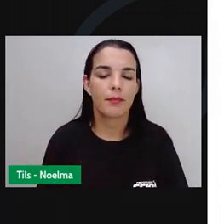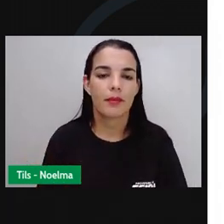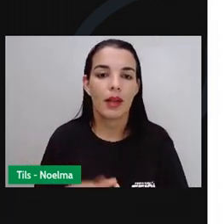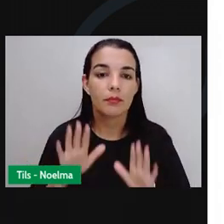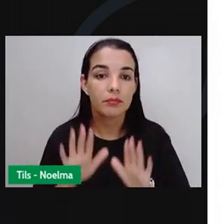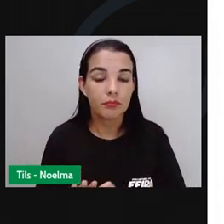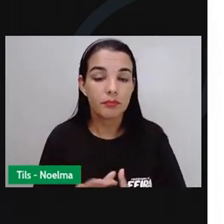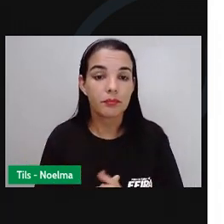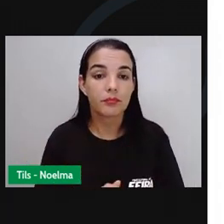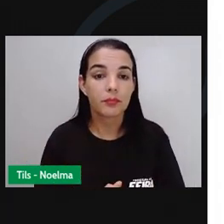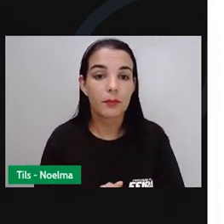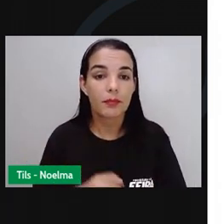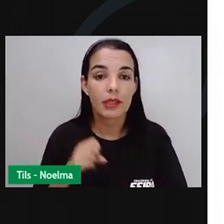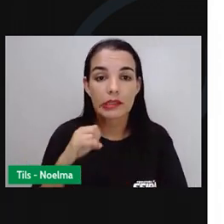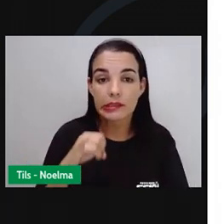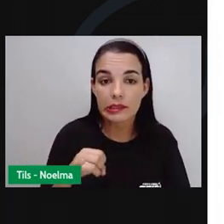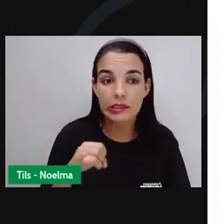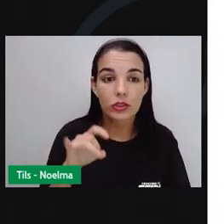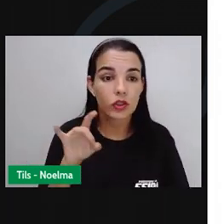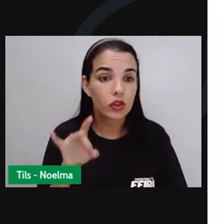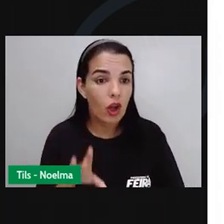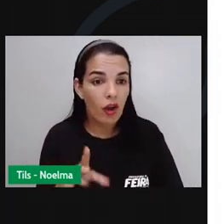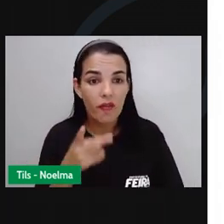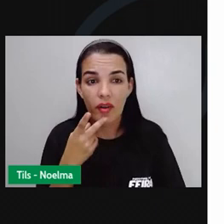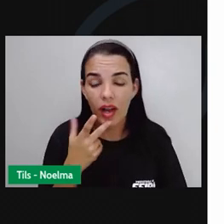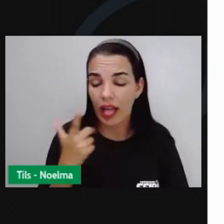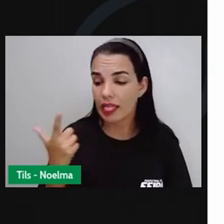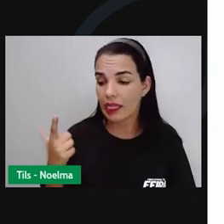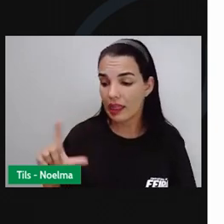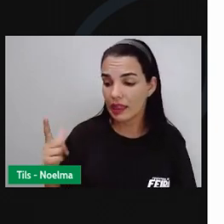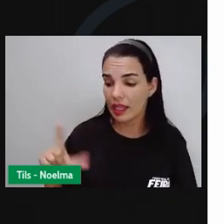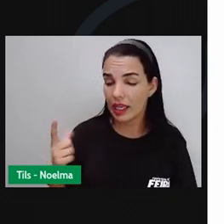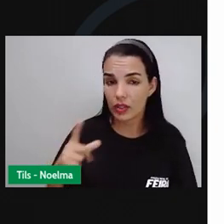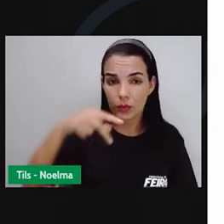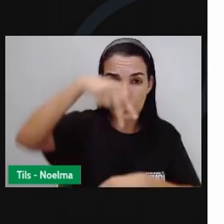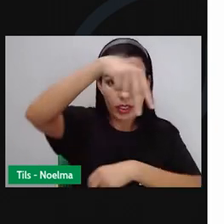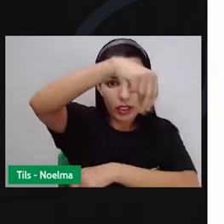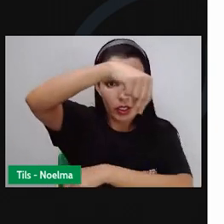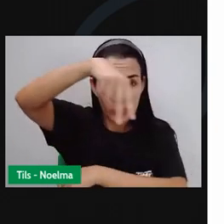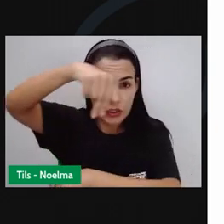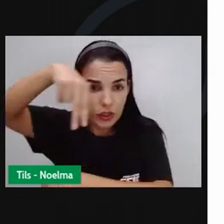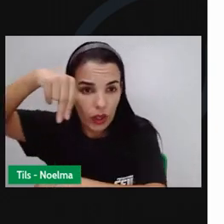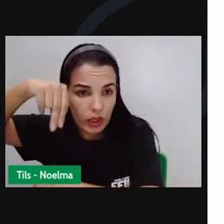Cordel simplesmente como literatura de Cordel. Vamos fazer literatura de Cordel em São Paulo.